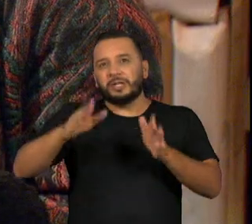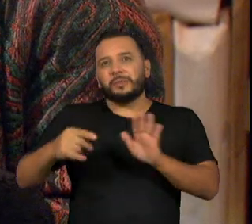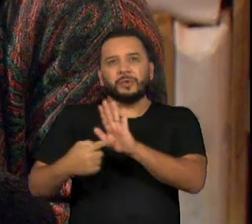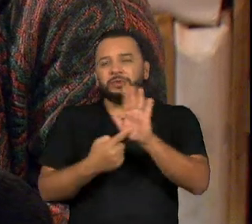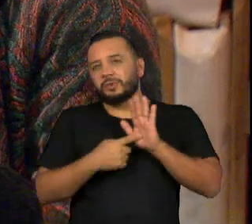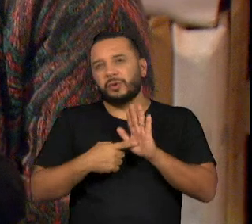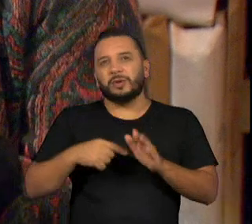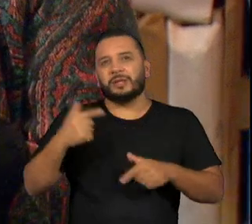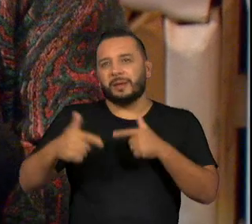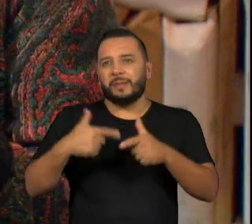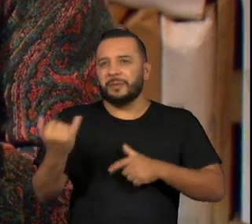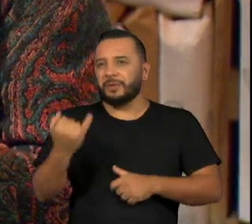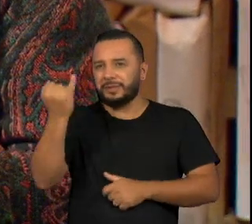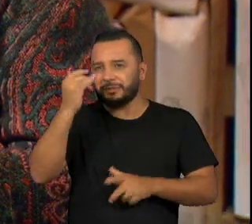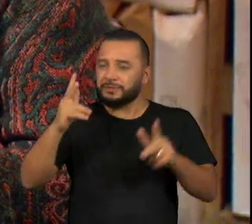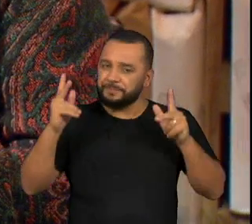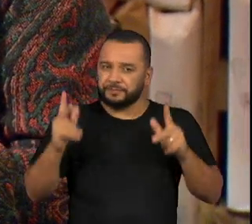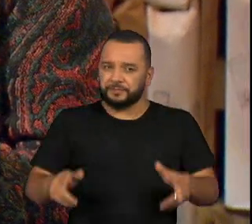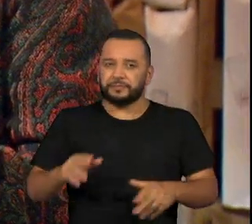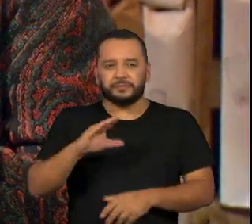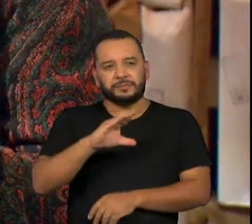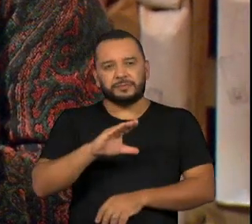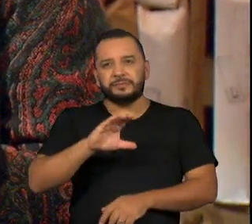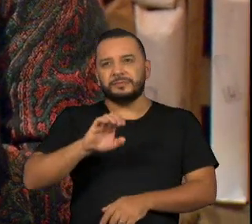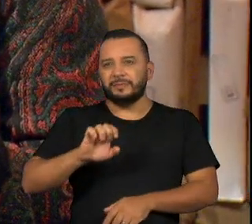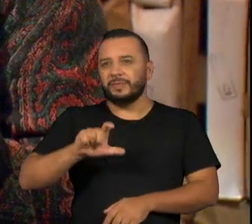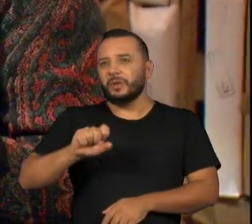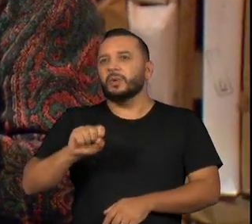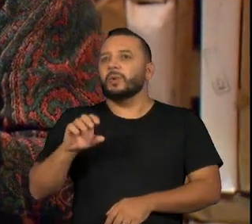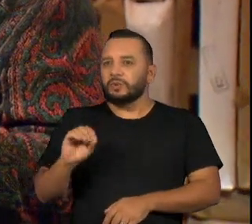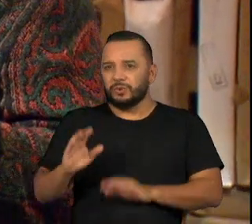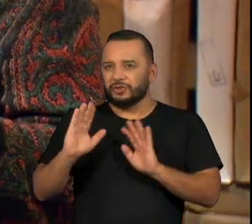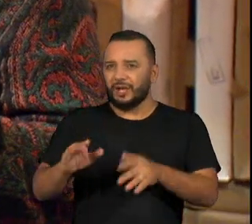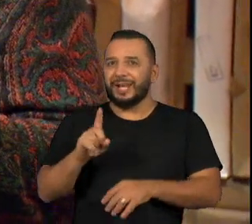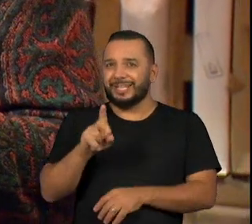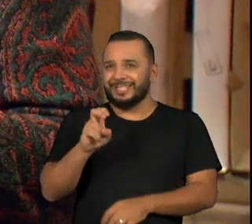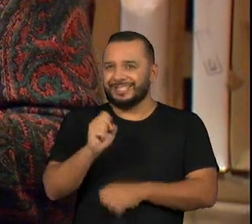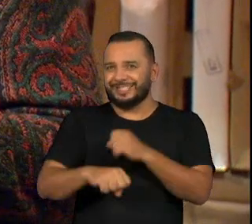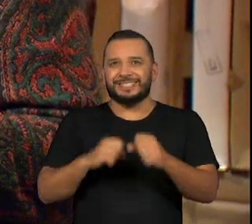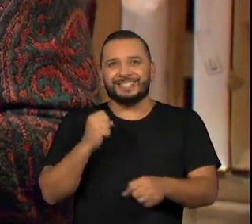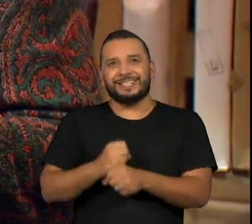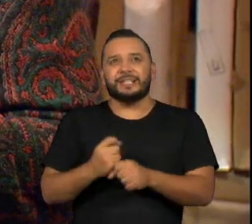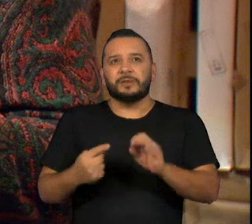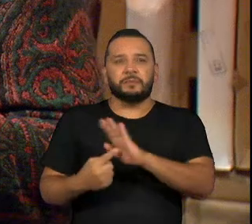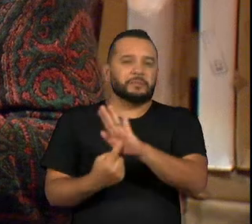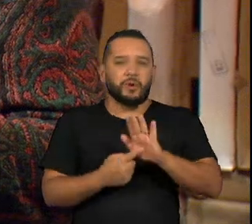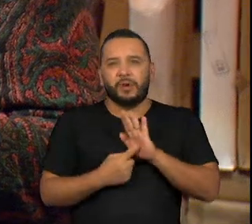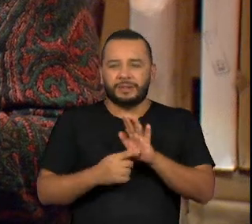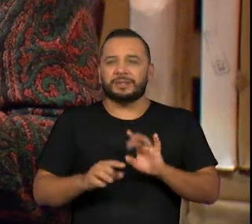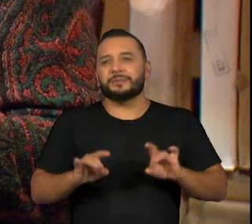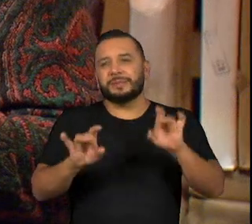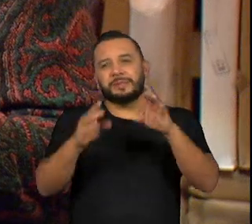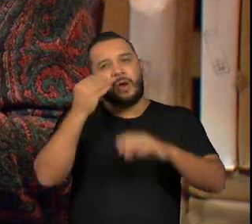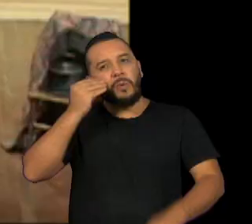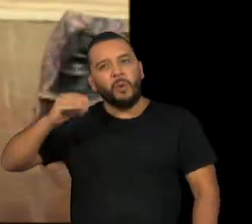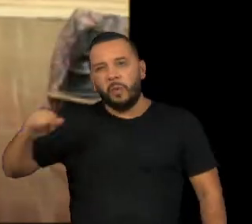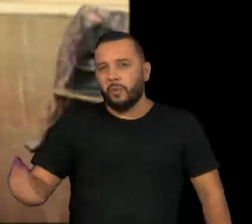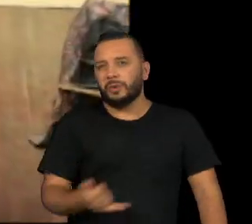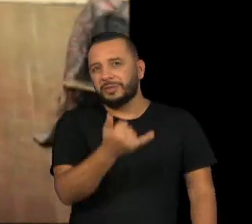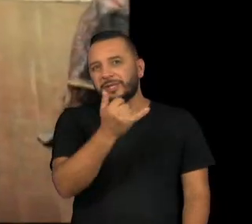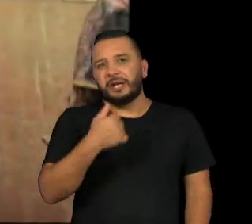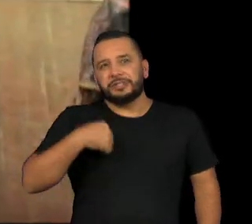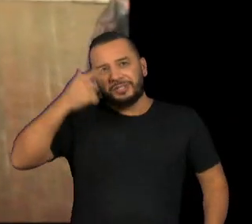como o de Celso Frateschi, que há mais de 15 anos nos oferece uma especial oportunidade de